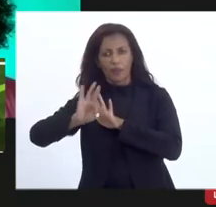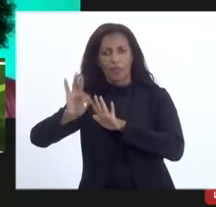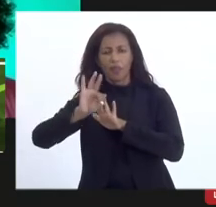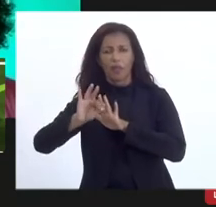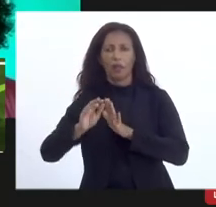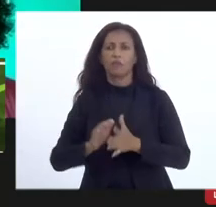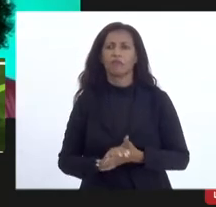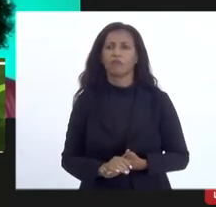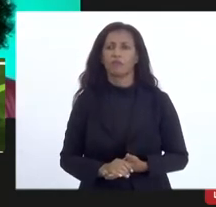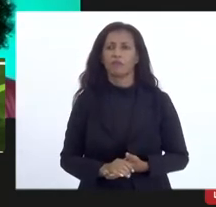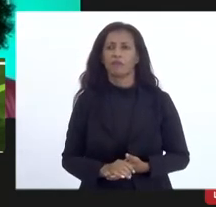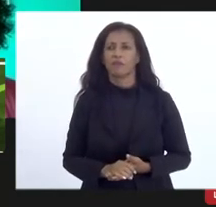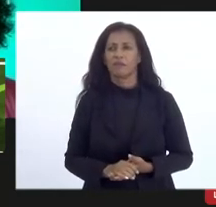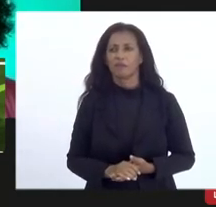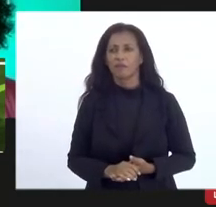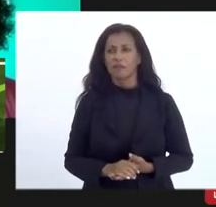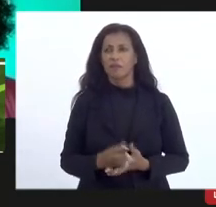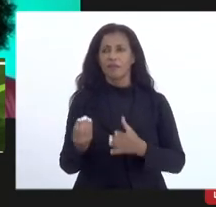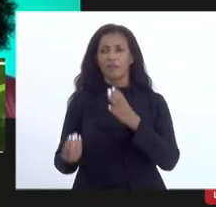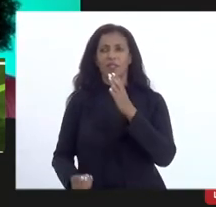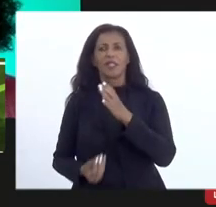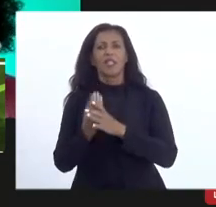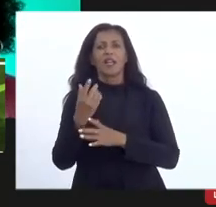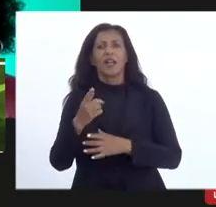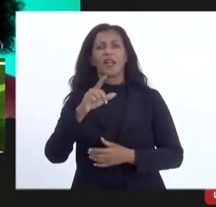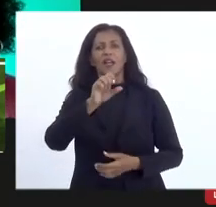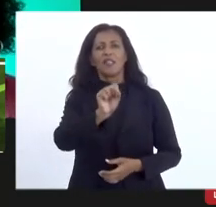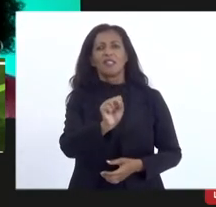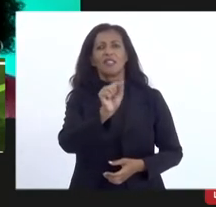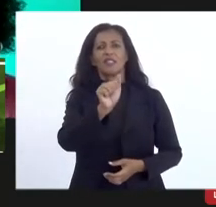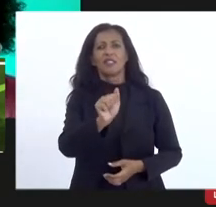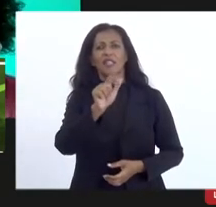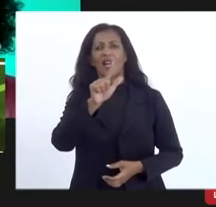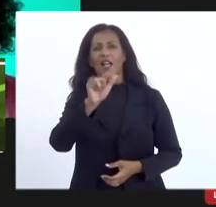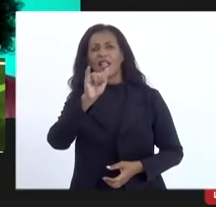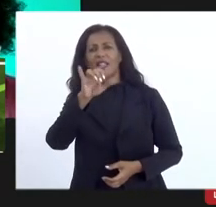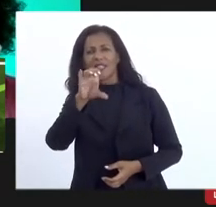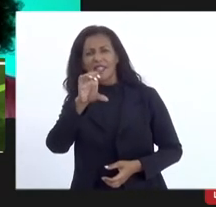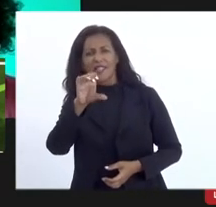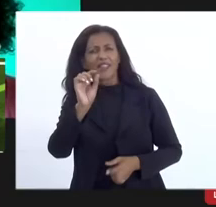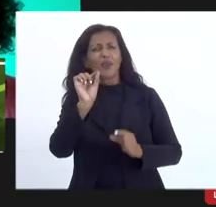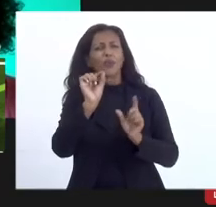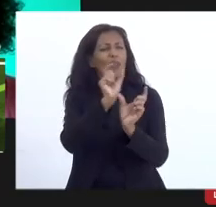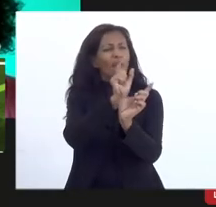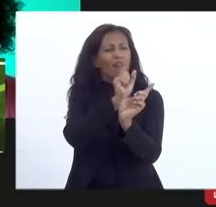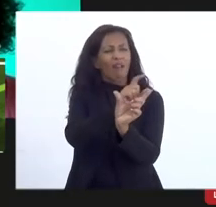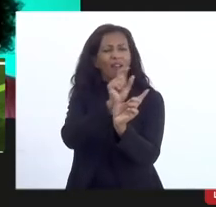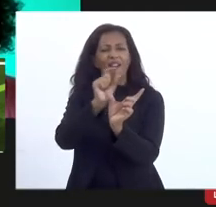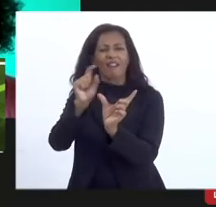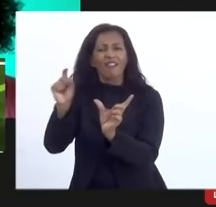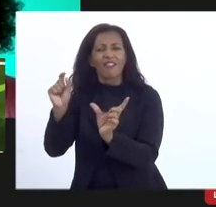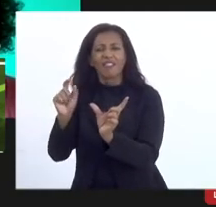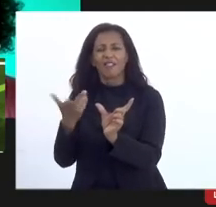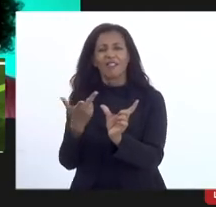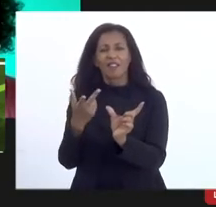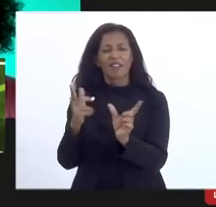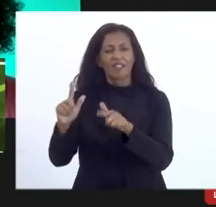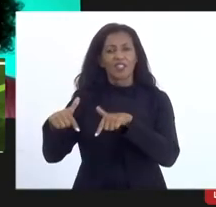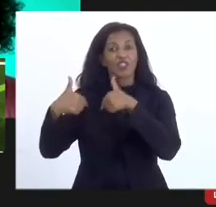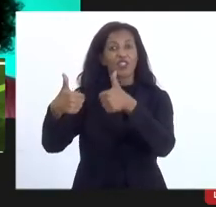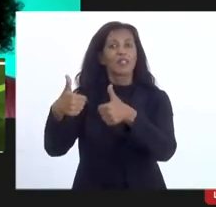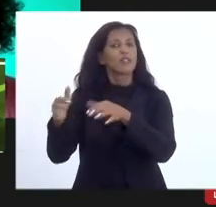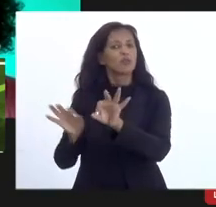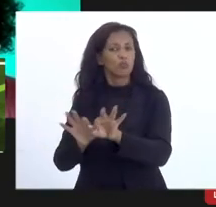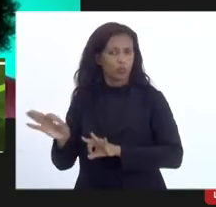criaram esse nome Salic sistema agora não me recortam mas é o sistema de execução de